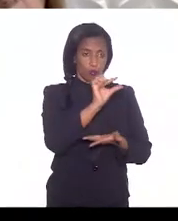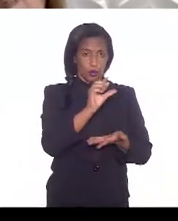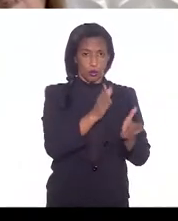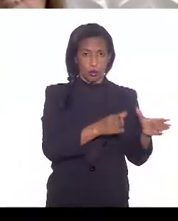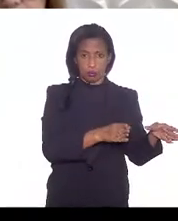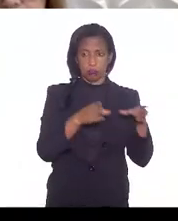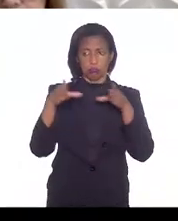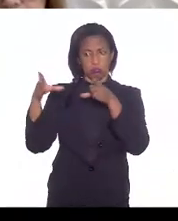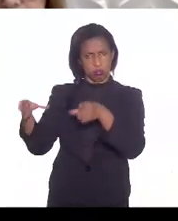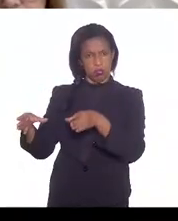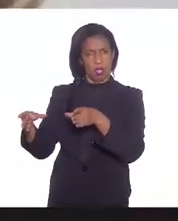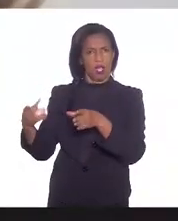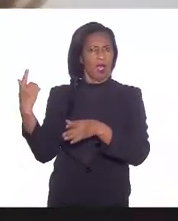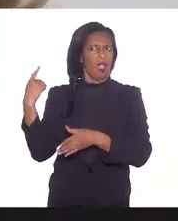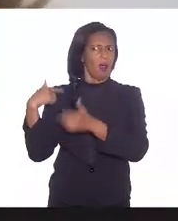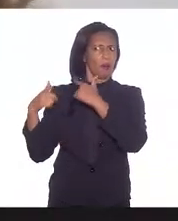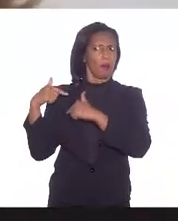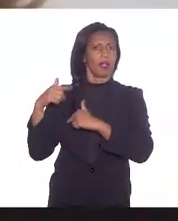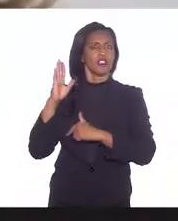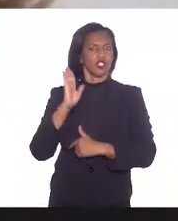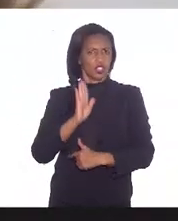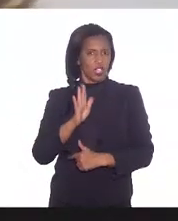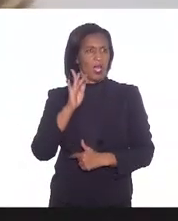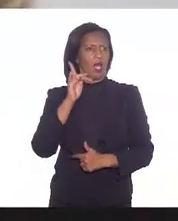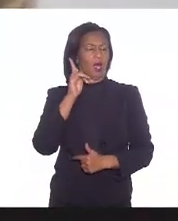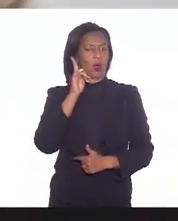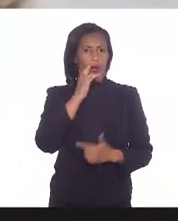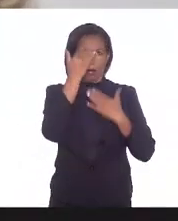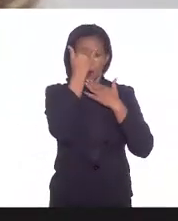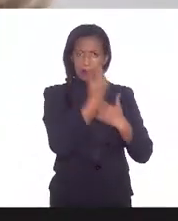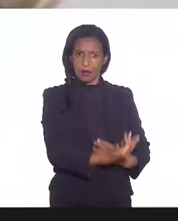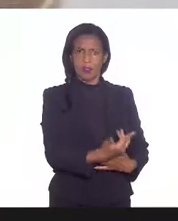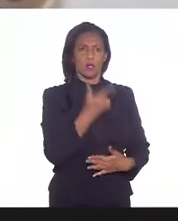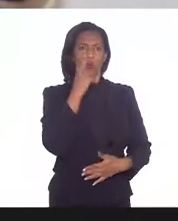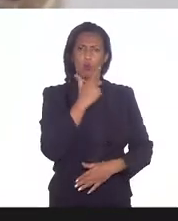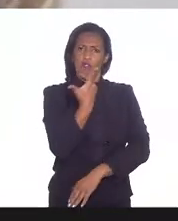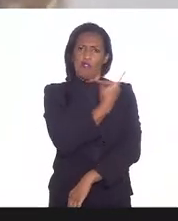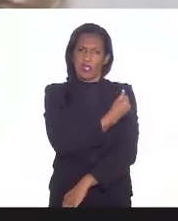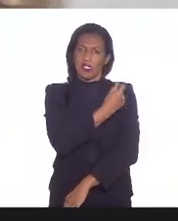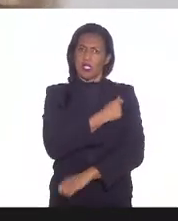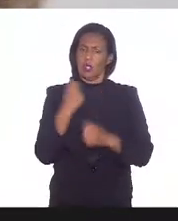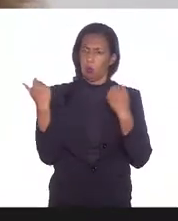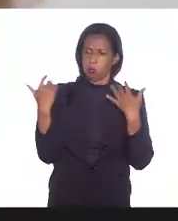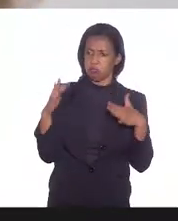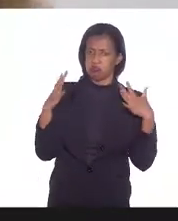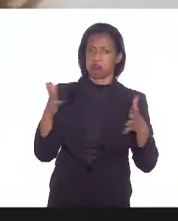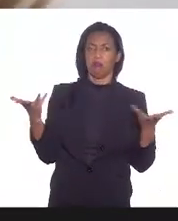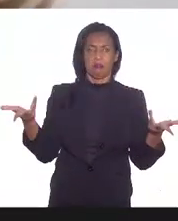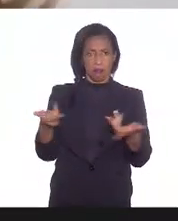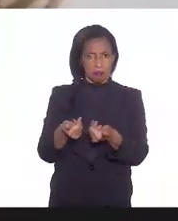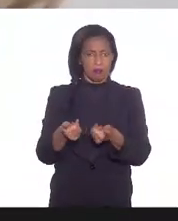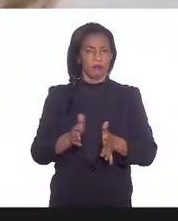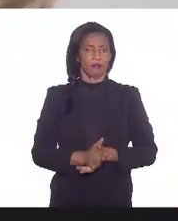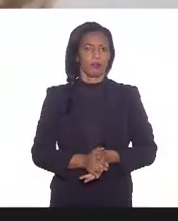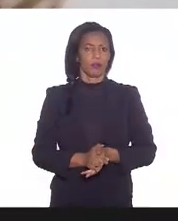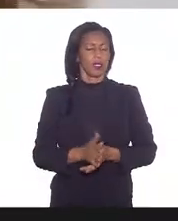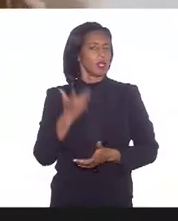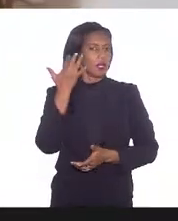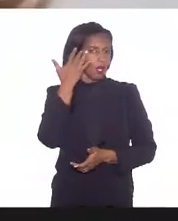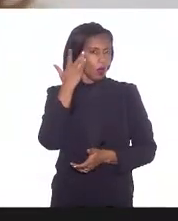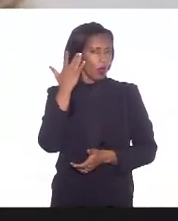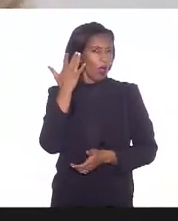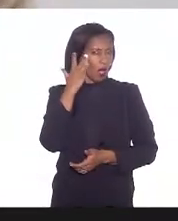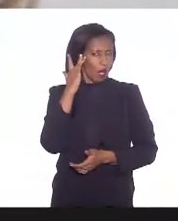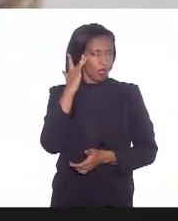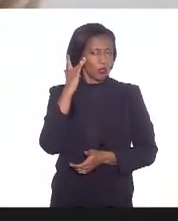agradeceu recentemente dizendo que está conseguindo conduzir a vacinação com sucesso. Então, eu acho que a